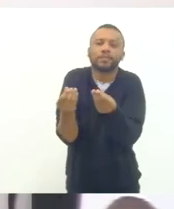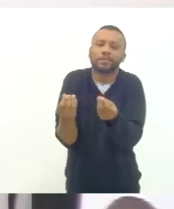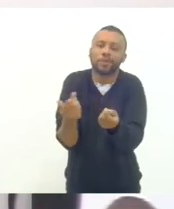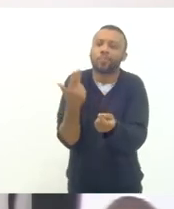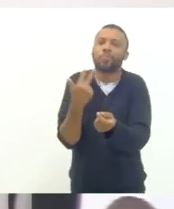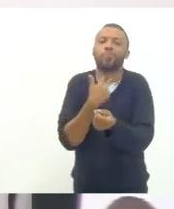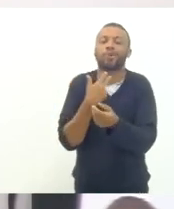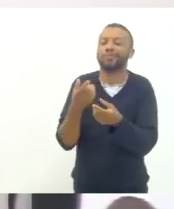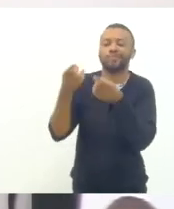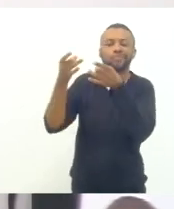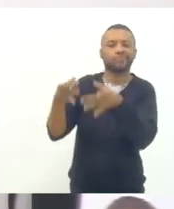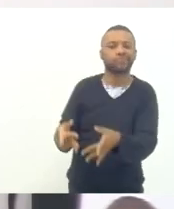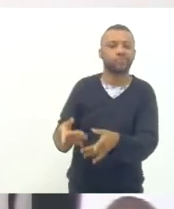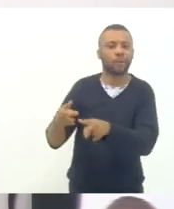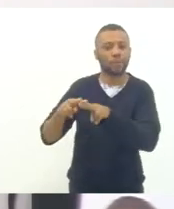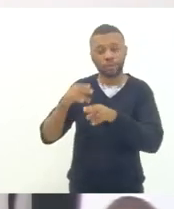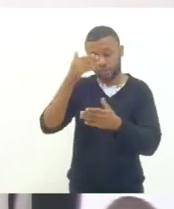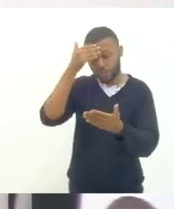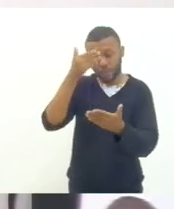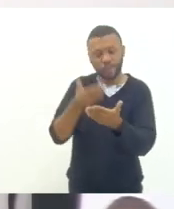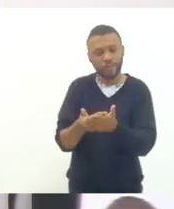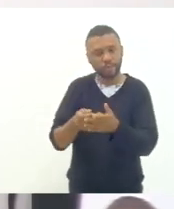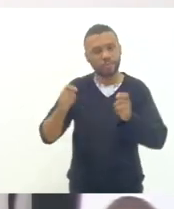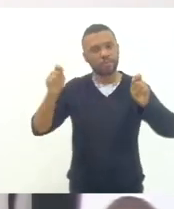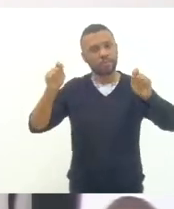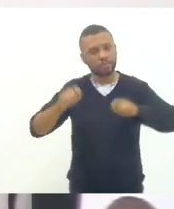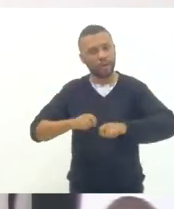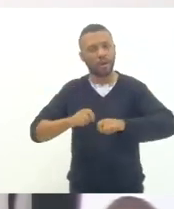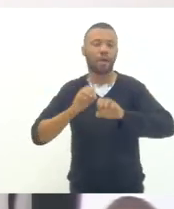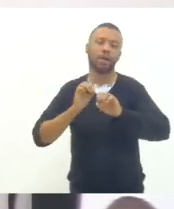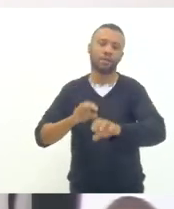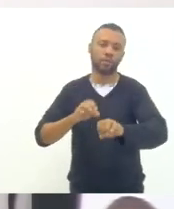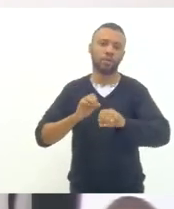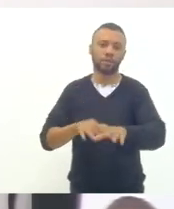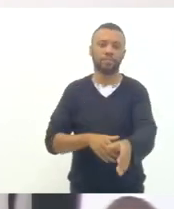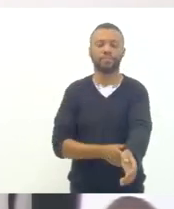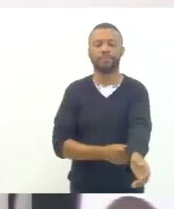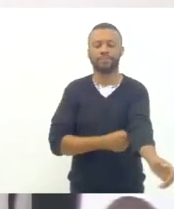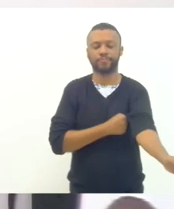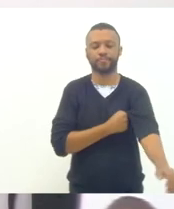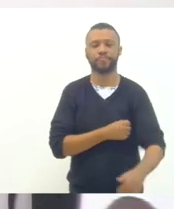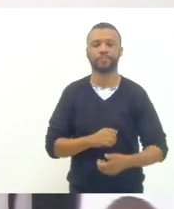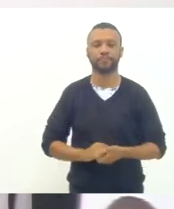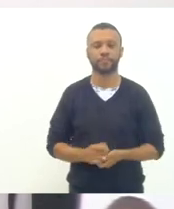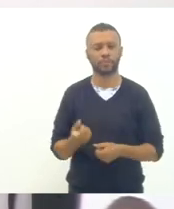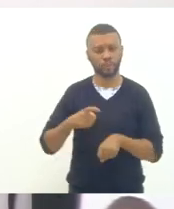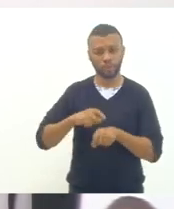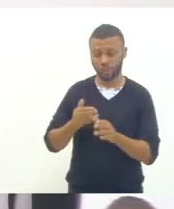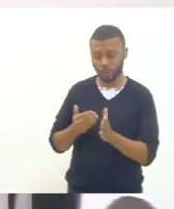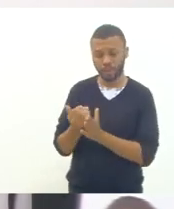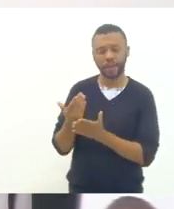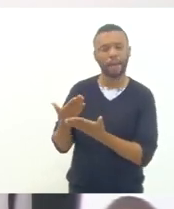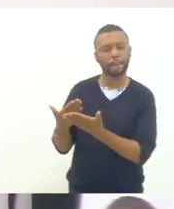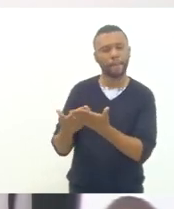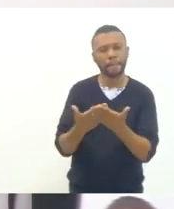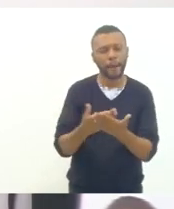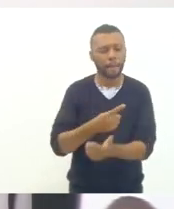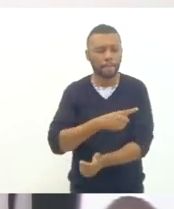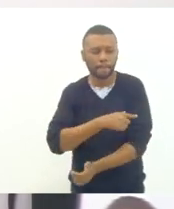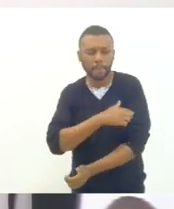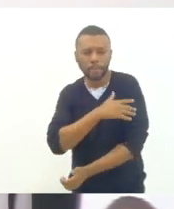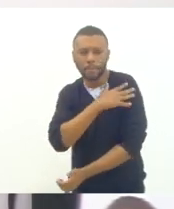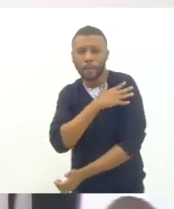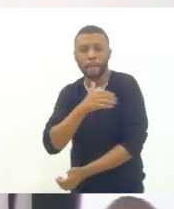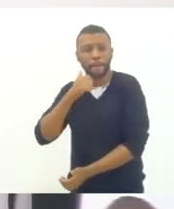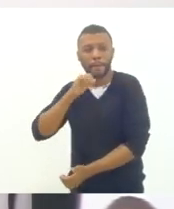por isso que eu confio e acredito no poder da educação quando comecei a estudar minha mãe já veio me